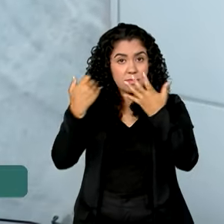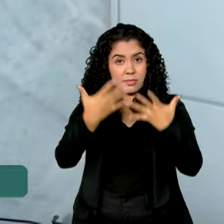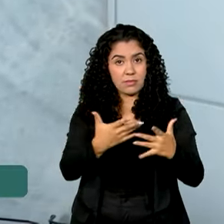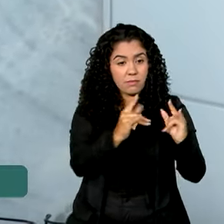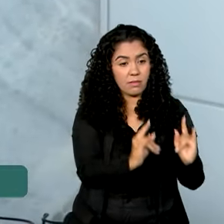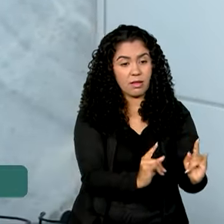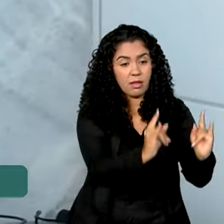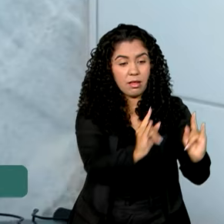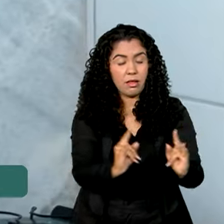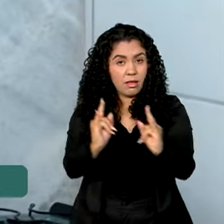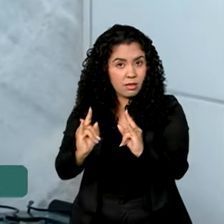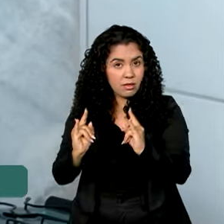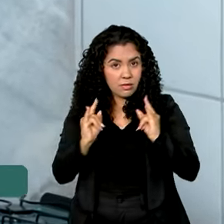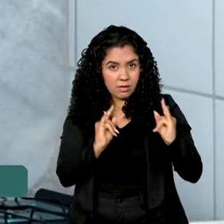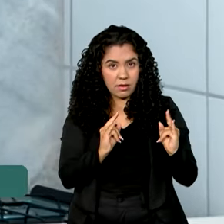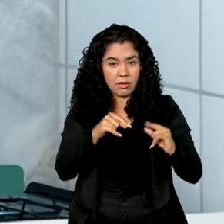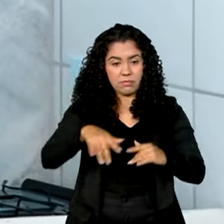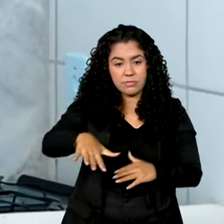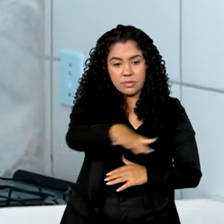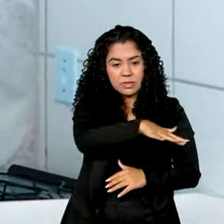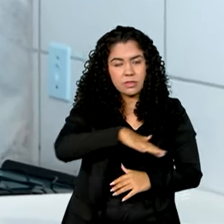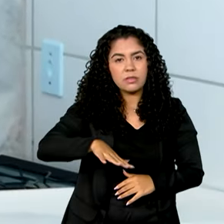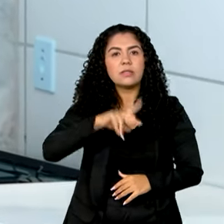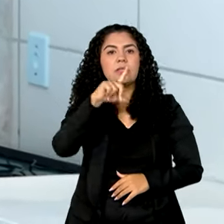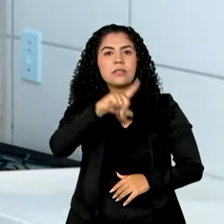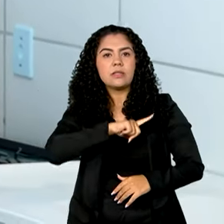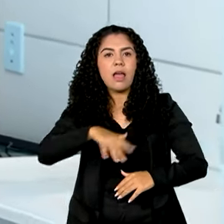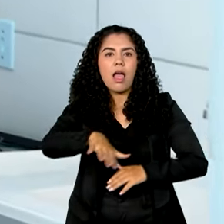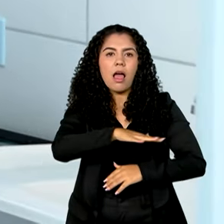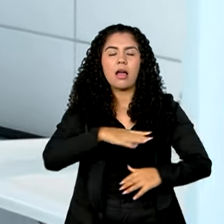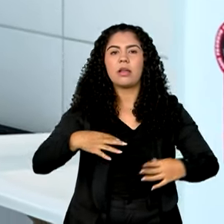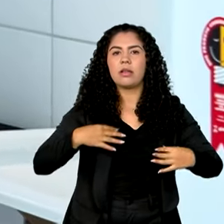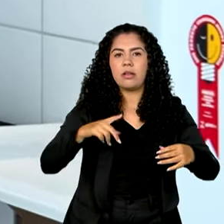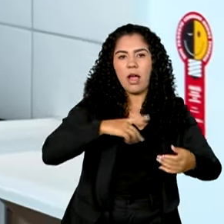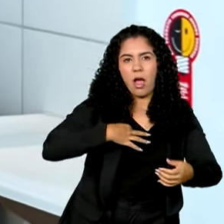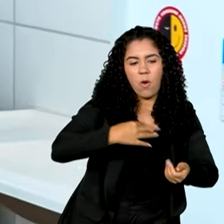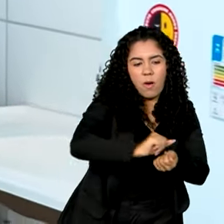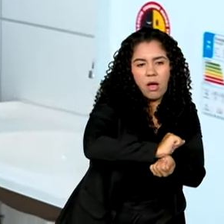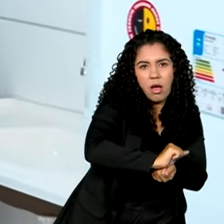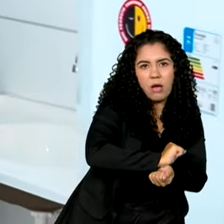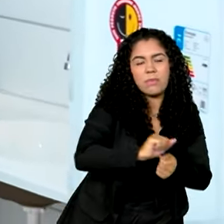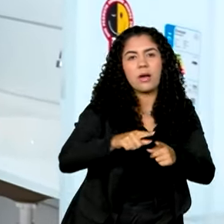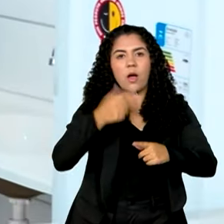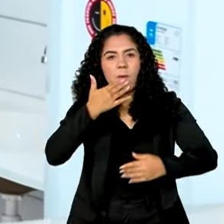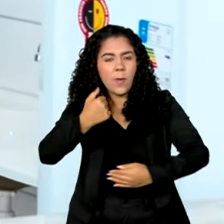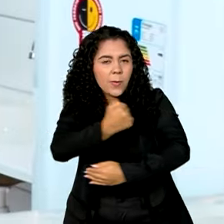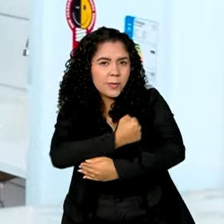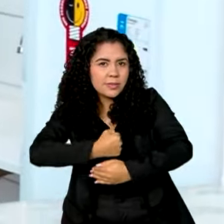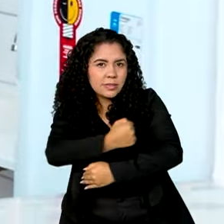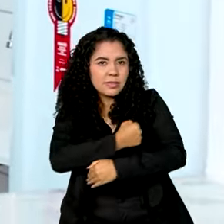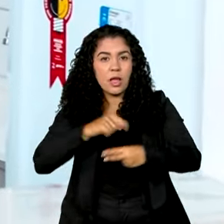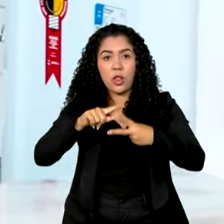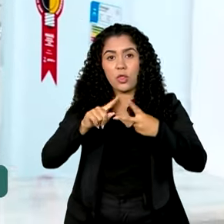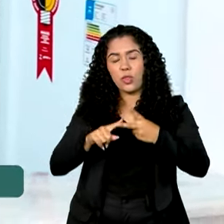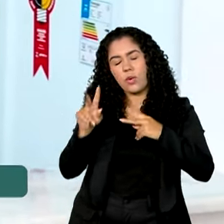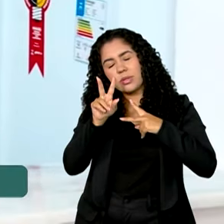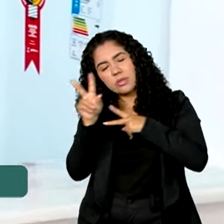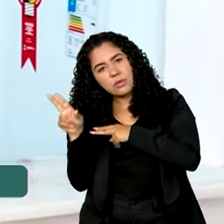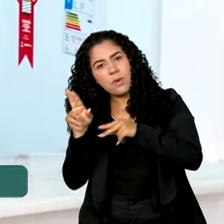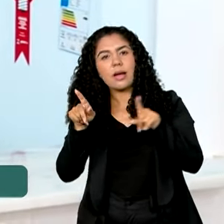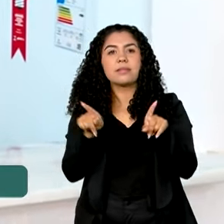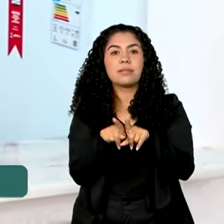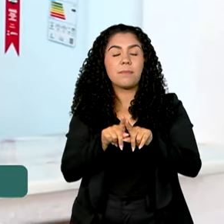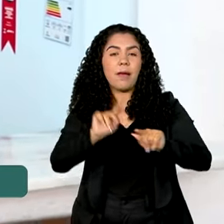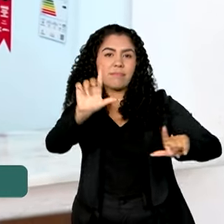habitacional do Cidade Jardim conta com área de serviço, cozinha, banheiro, dois quartos e sala de